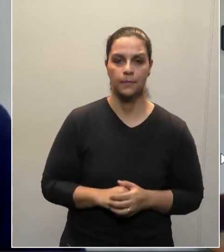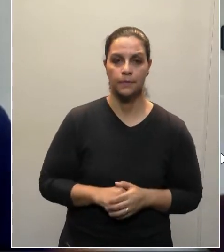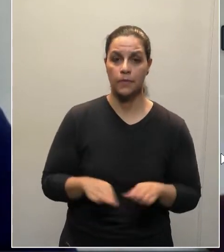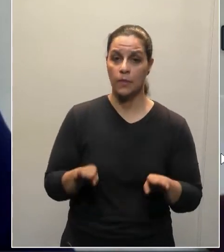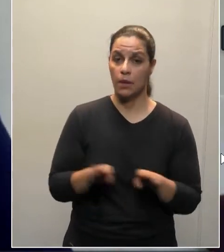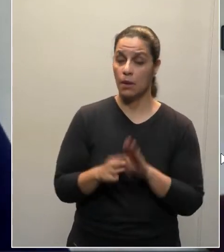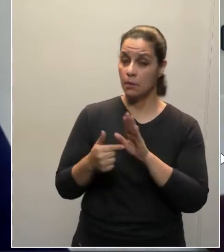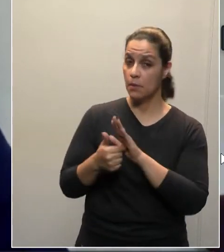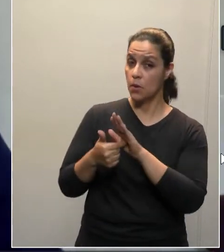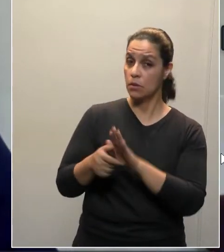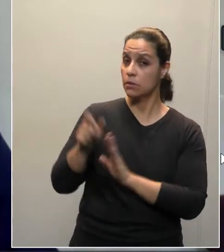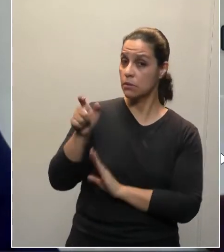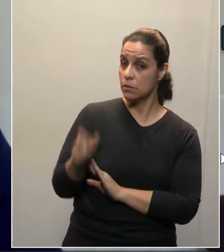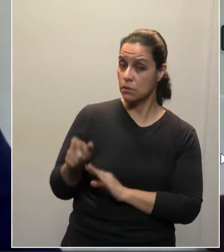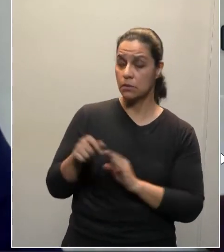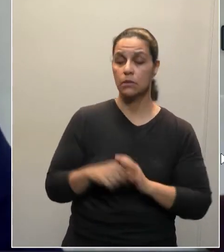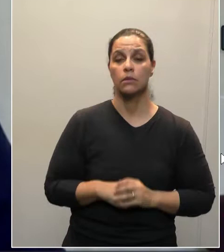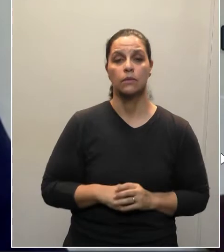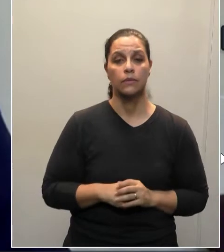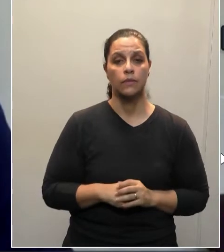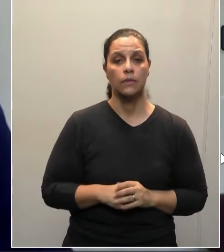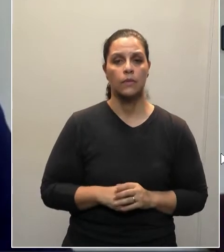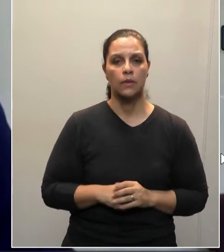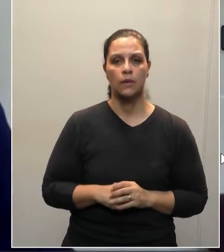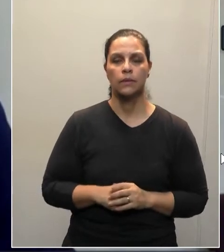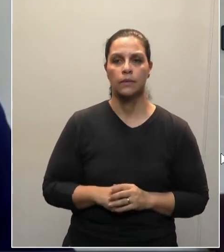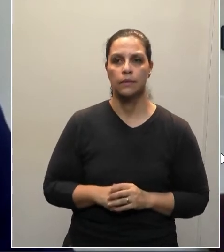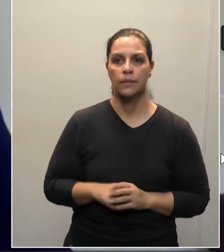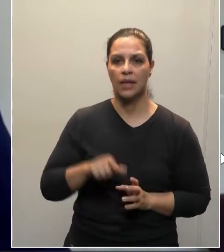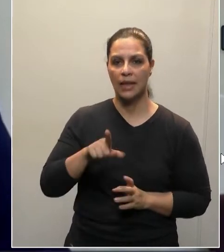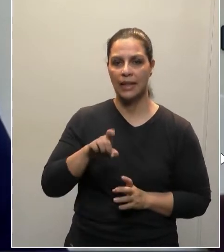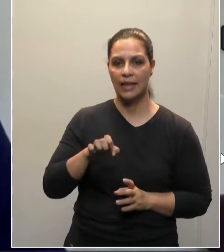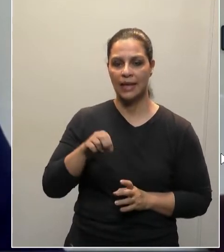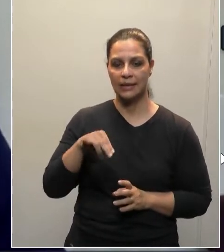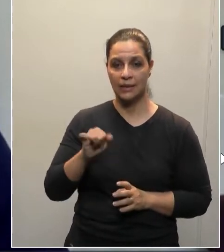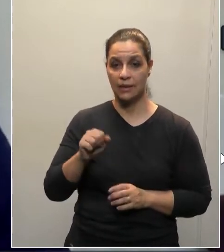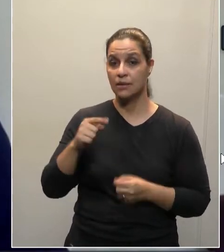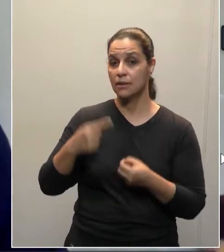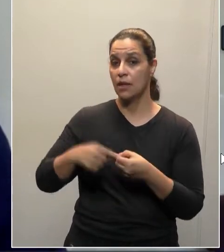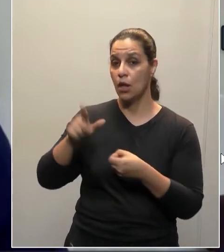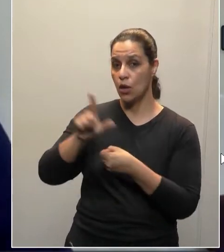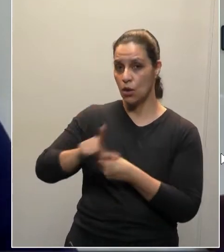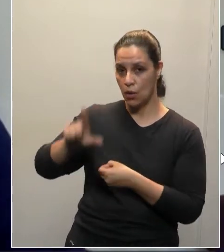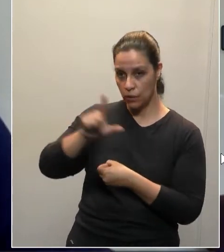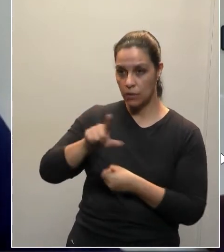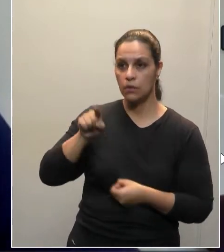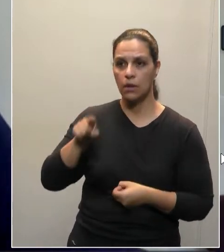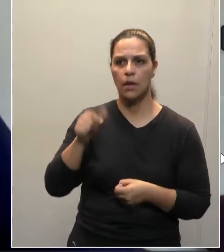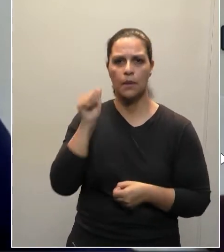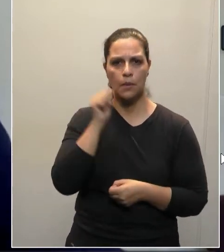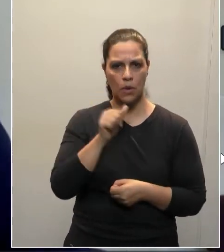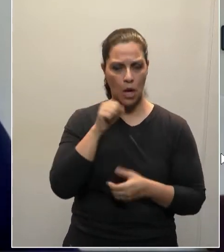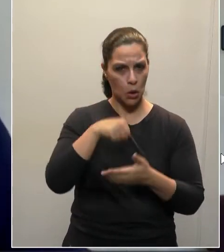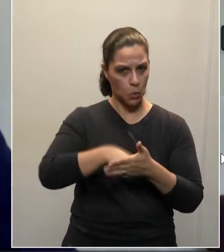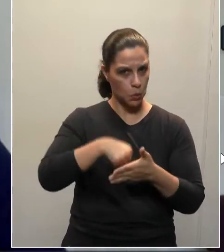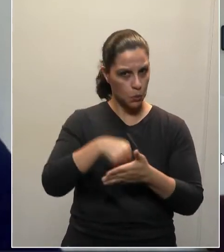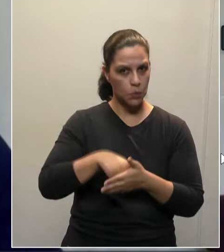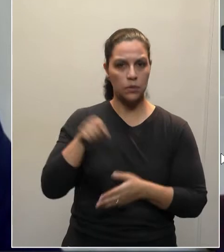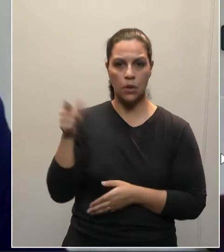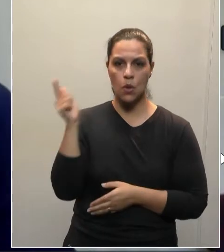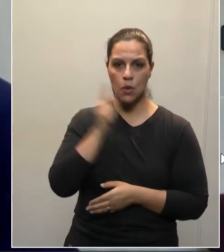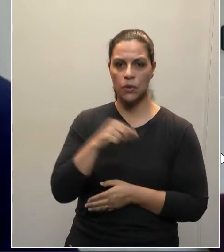Destacando, por exemplo, também a presença da Lenir Londrina, mulher lutadora,